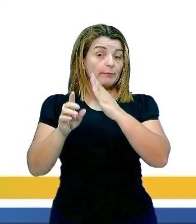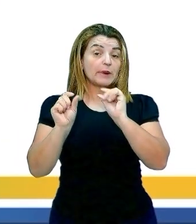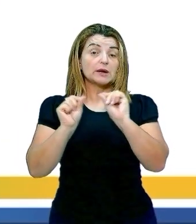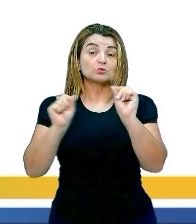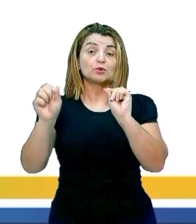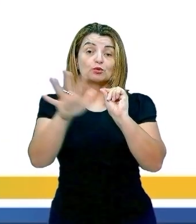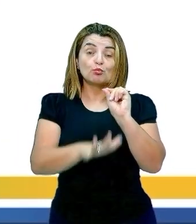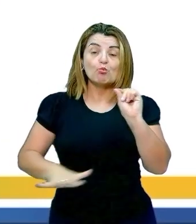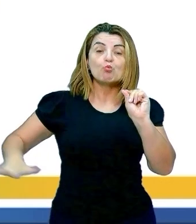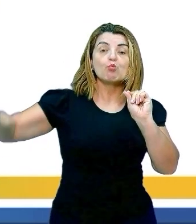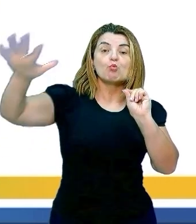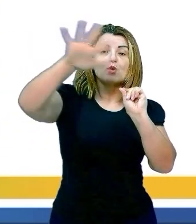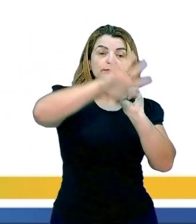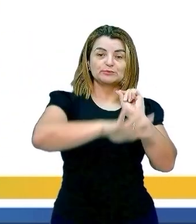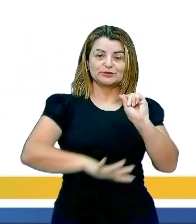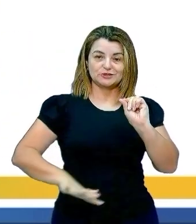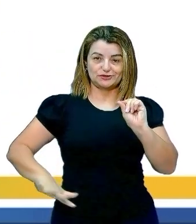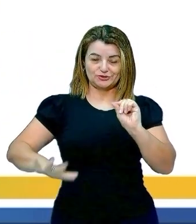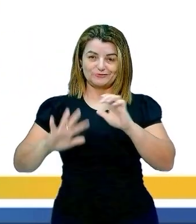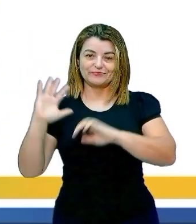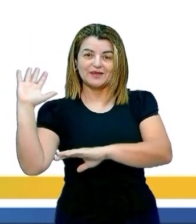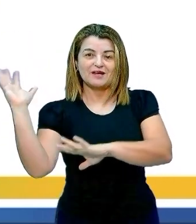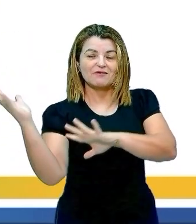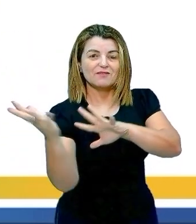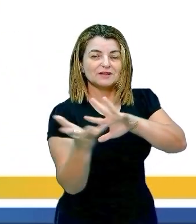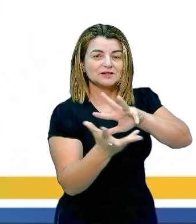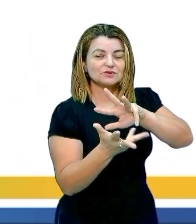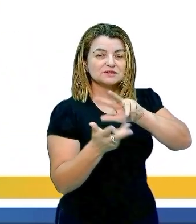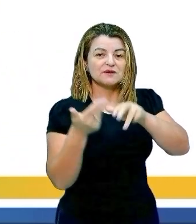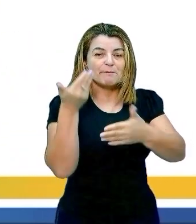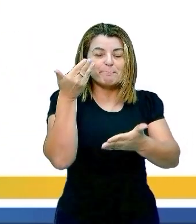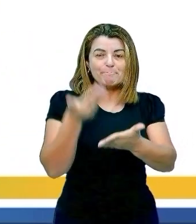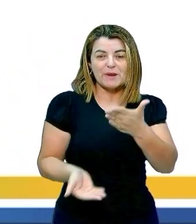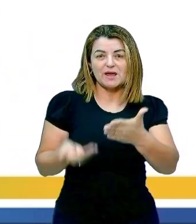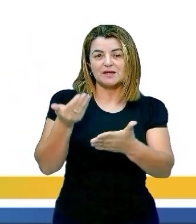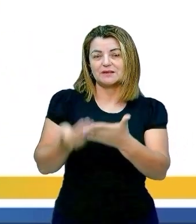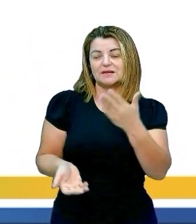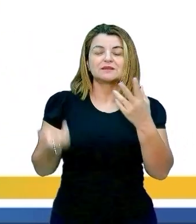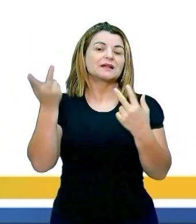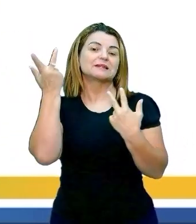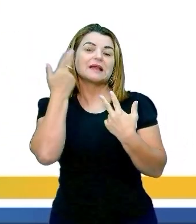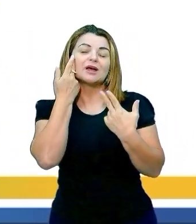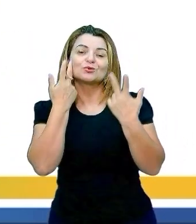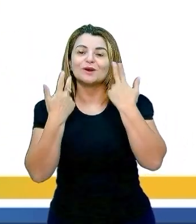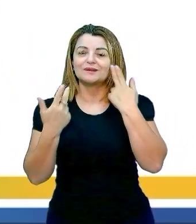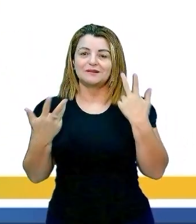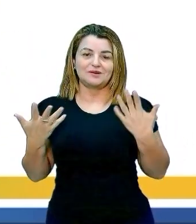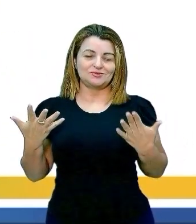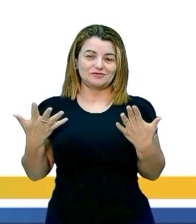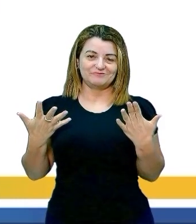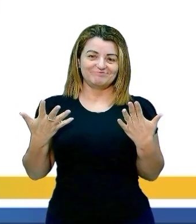natureza vai perdendo a sua naturalidade. As